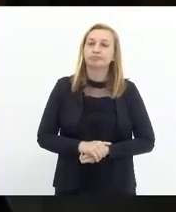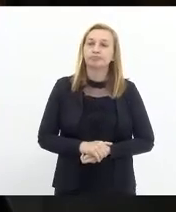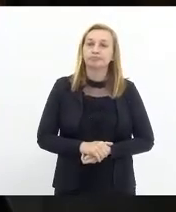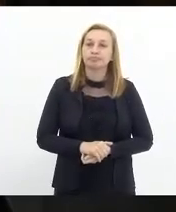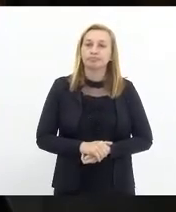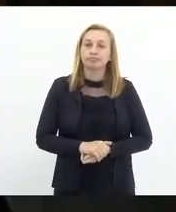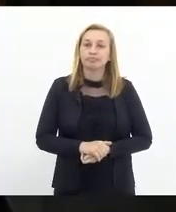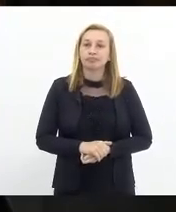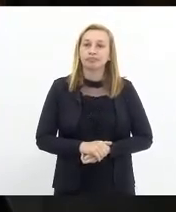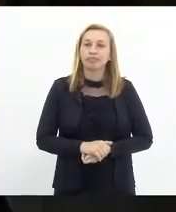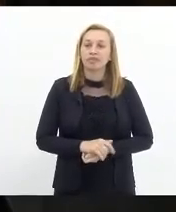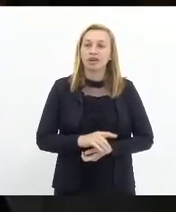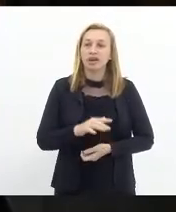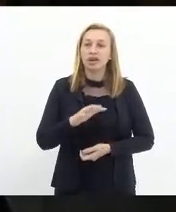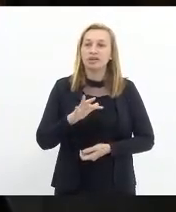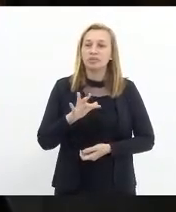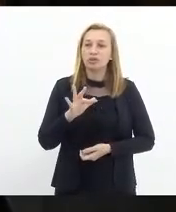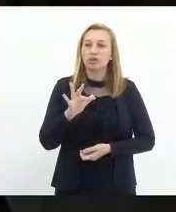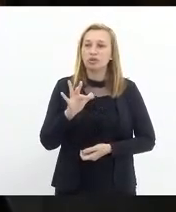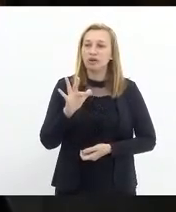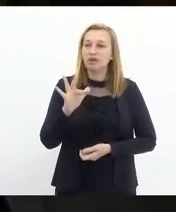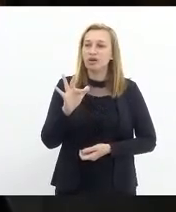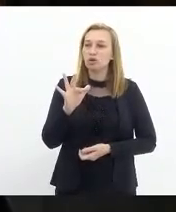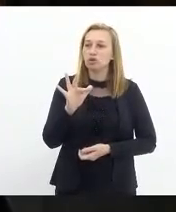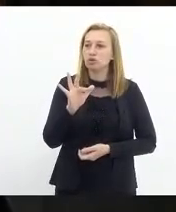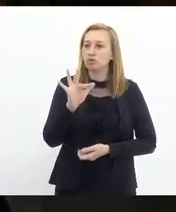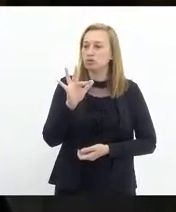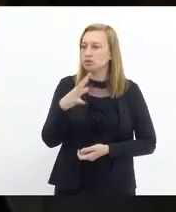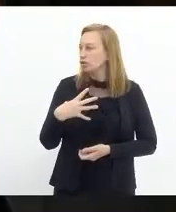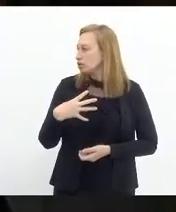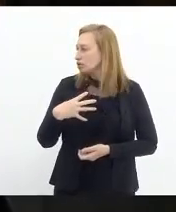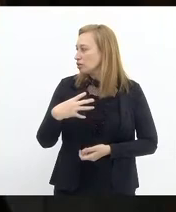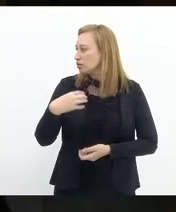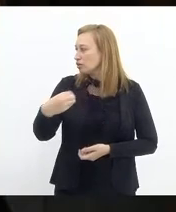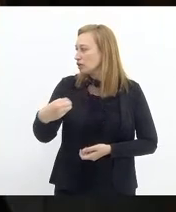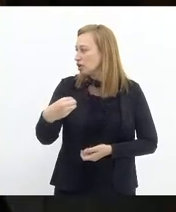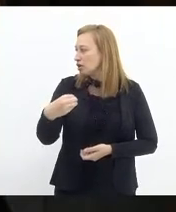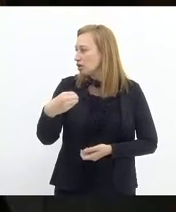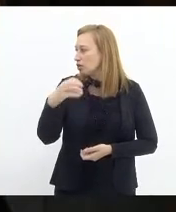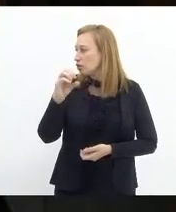filha de Oxum, aqui em pé perante o microfone,